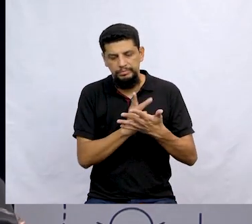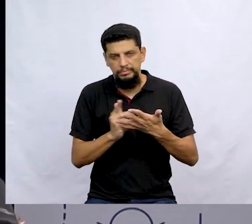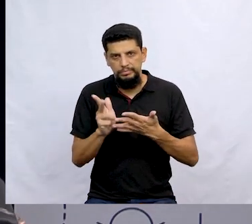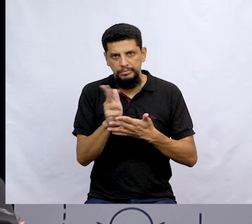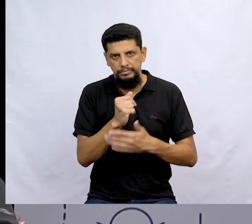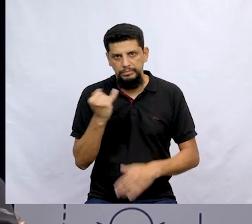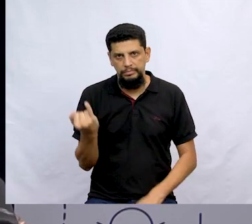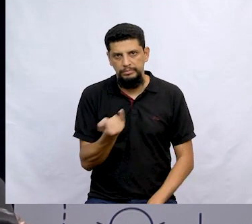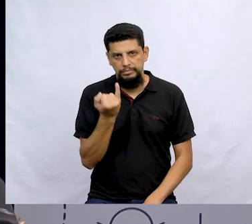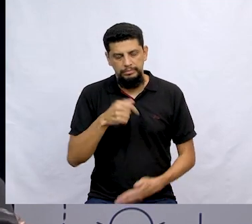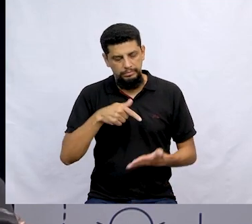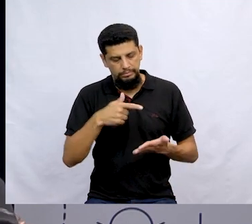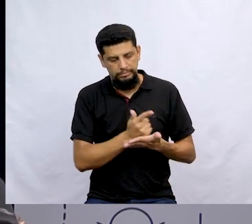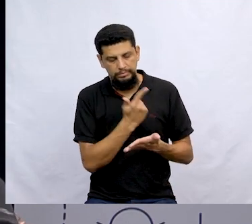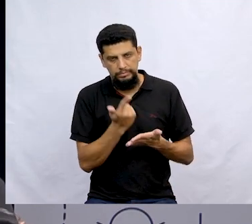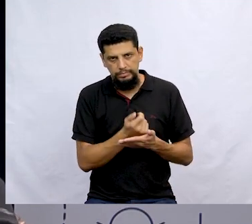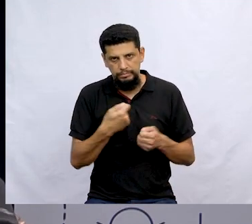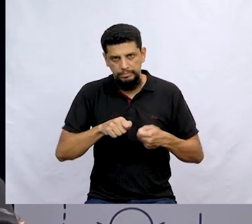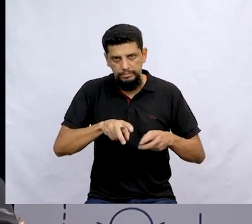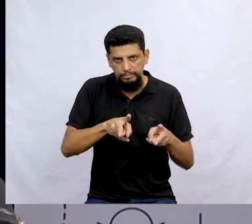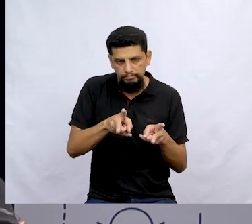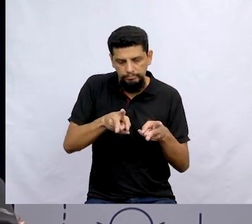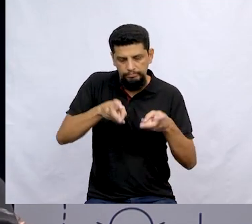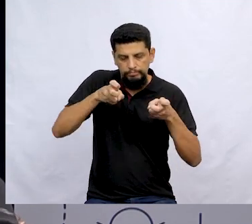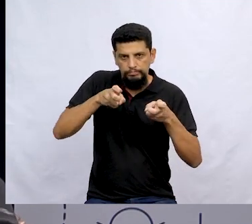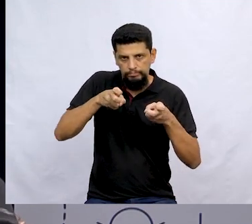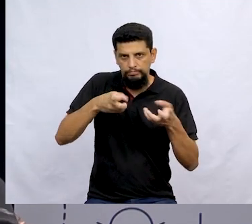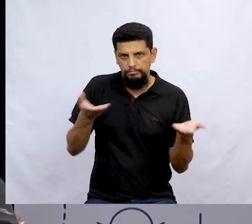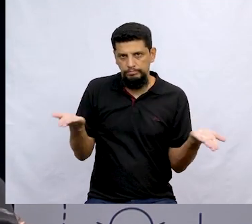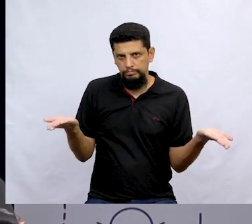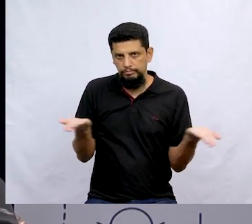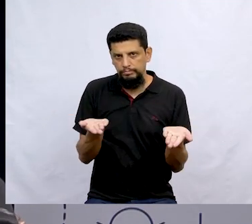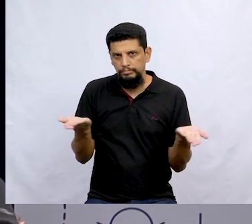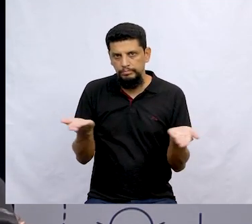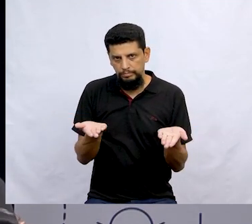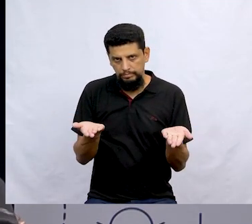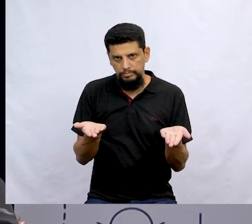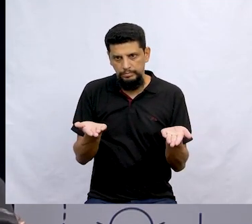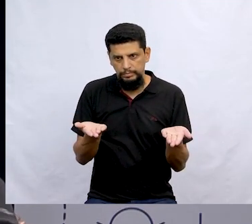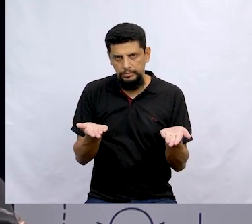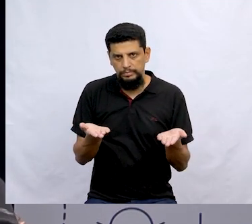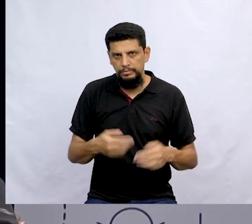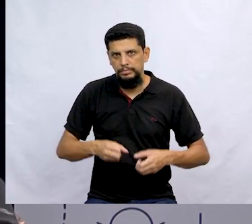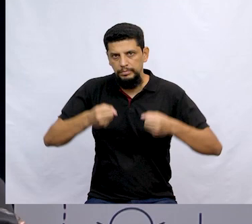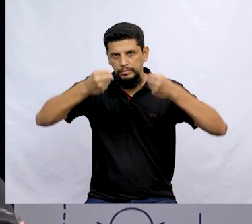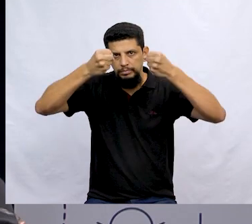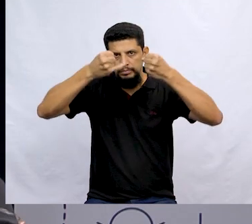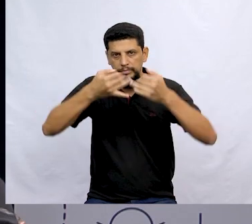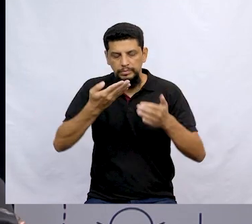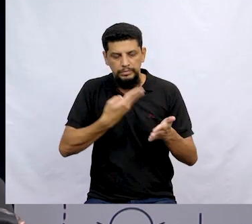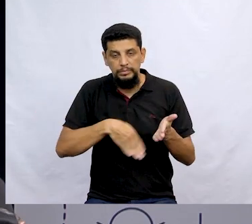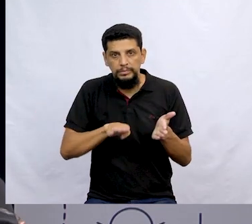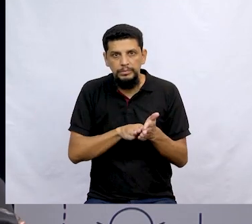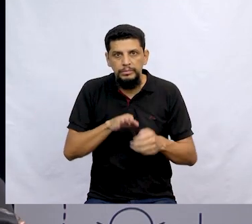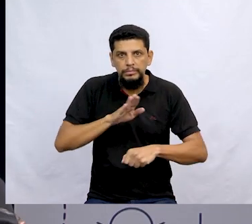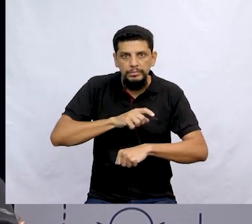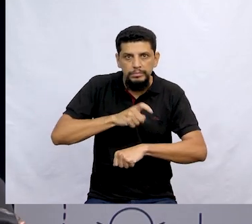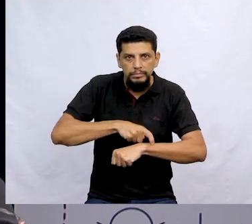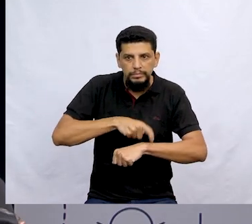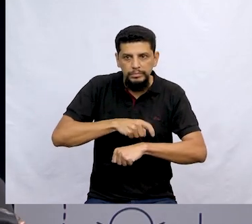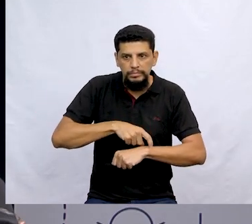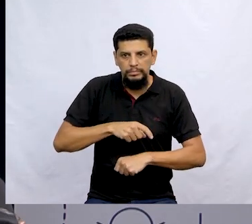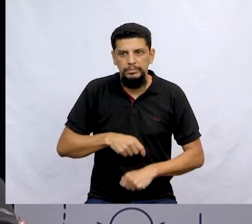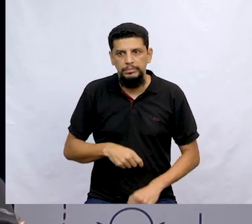importante num livro. E a gente tem que perceber. E agora, então, como eu falei, chegou a hora do quê mesmo?